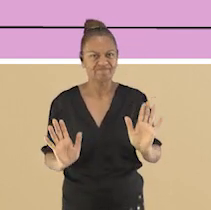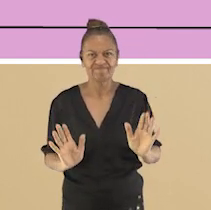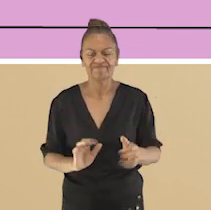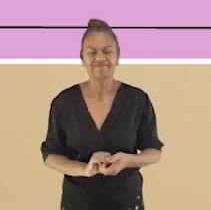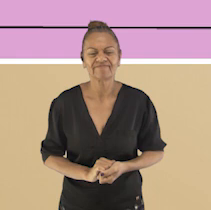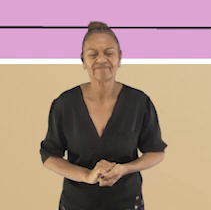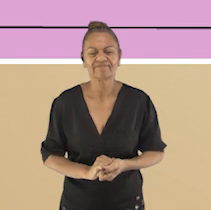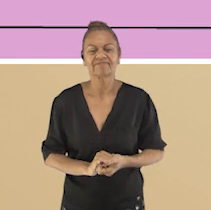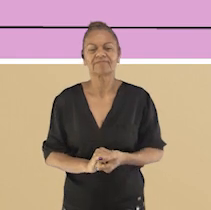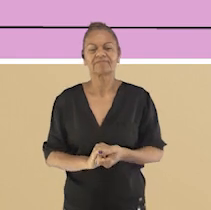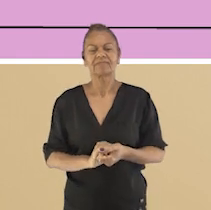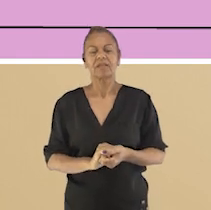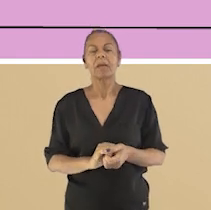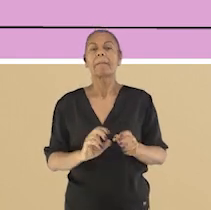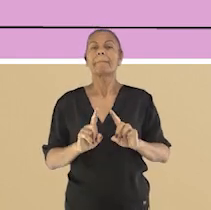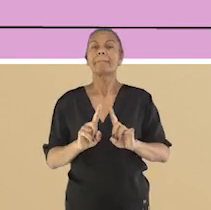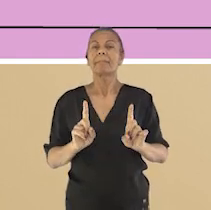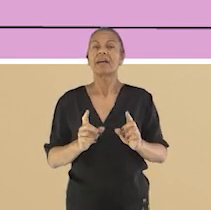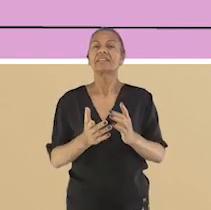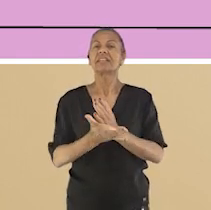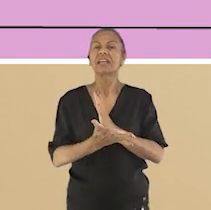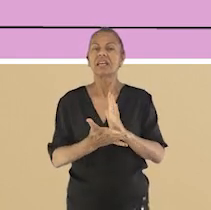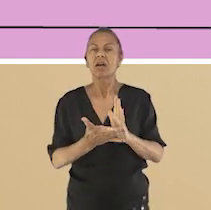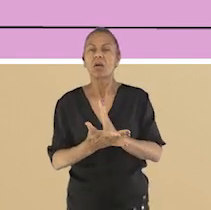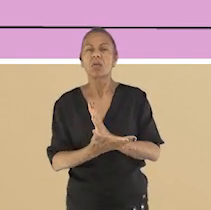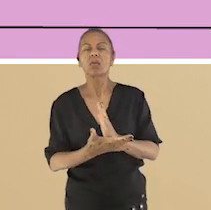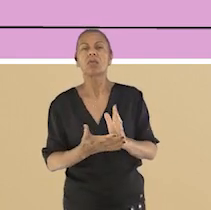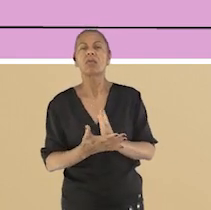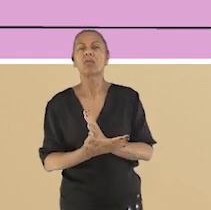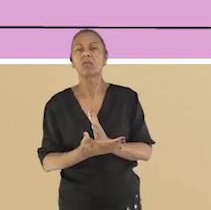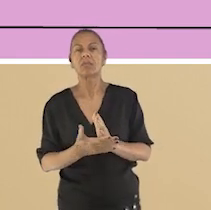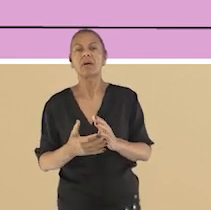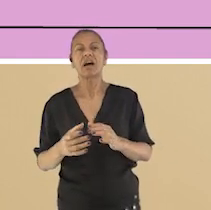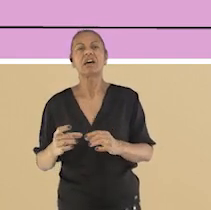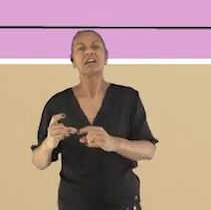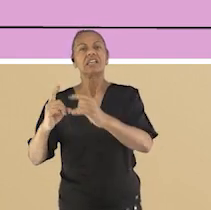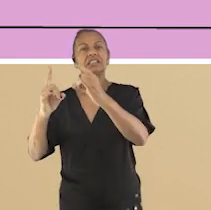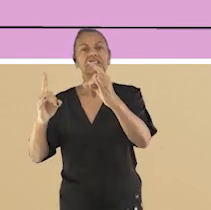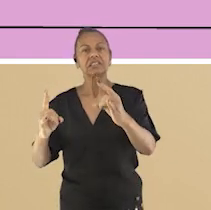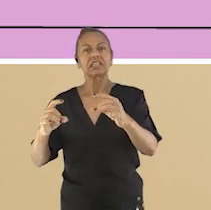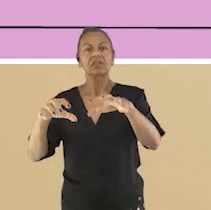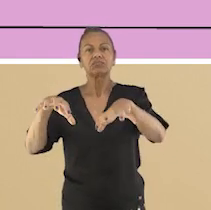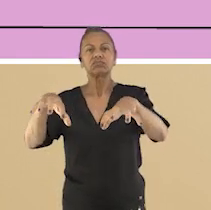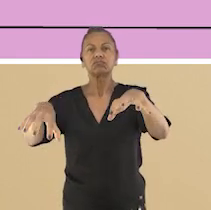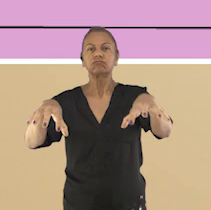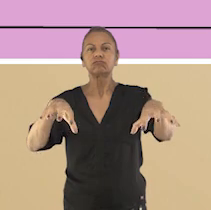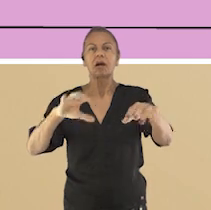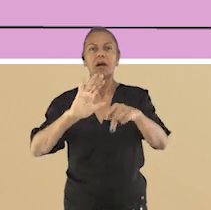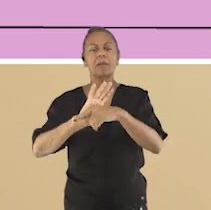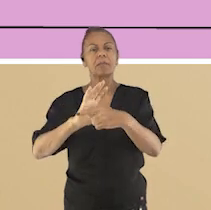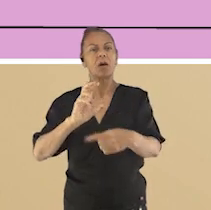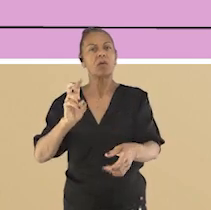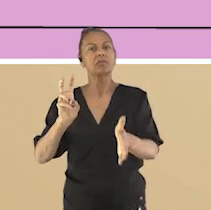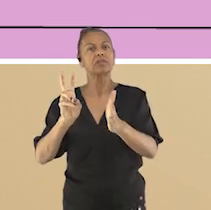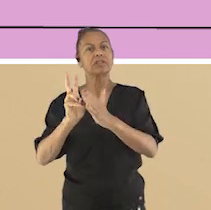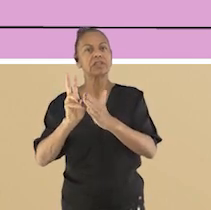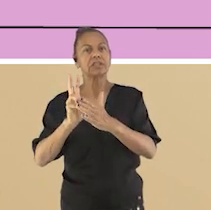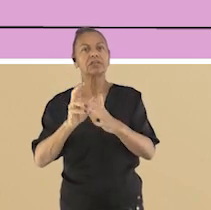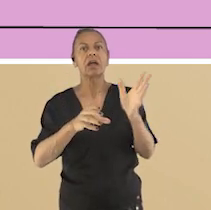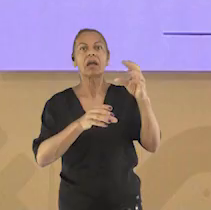há algumas tribos no Brasil vivendo nas selvas amazônicas que não tiveram contato com o homem